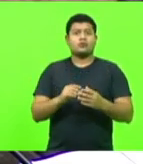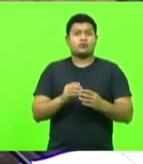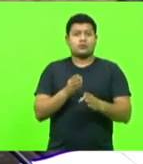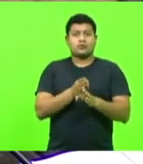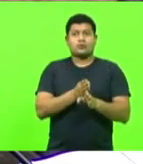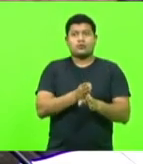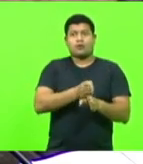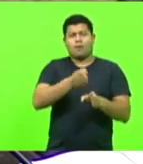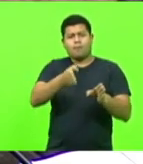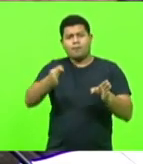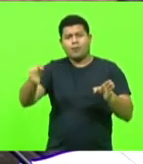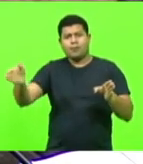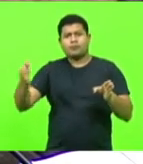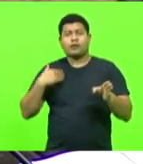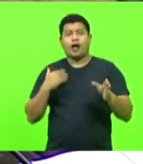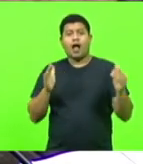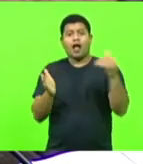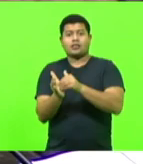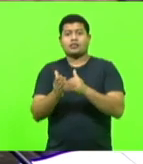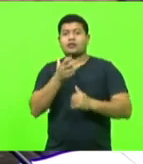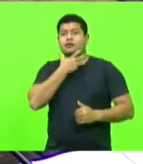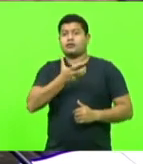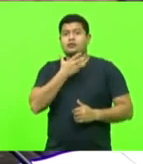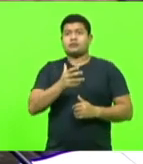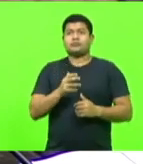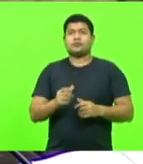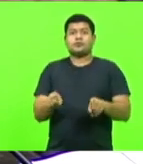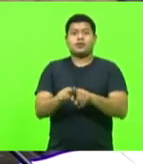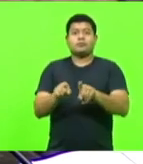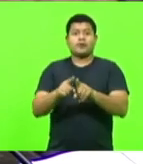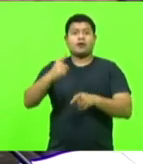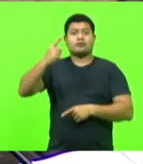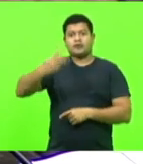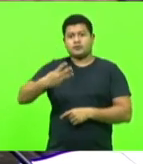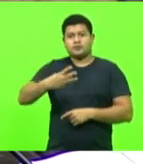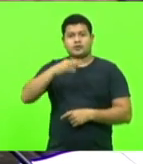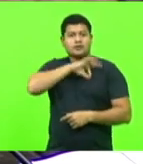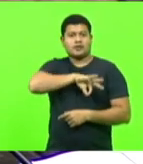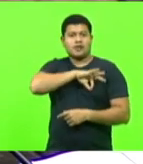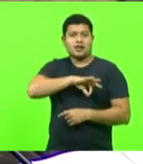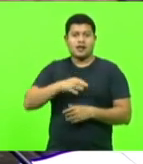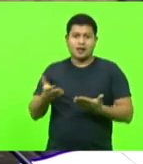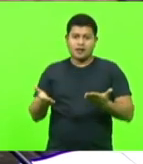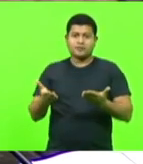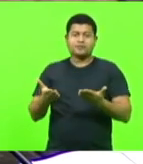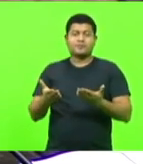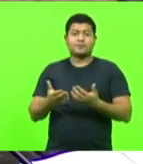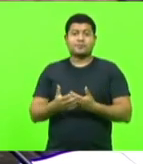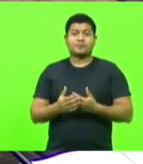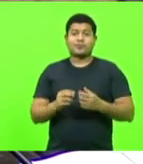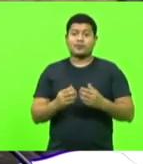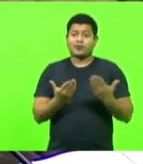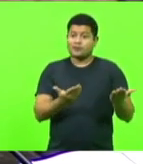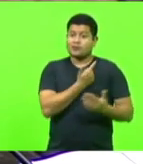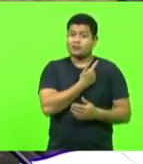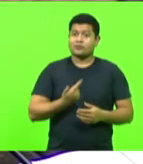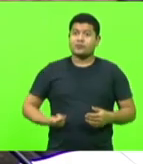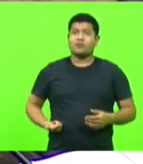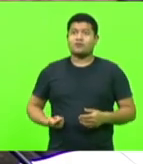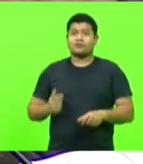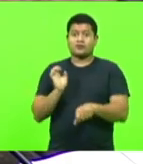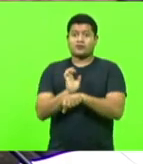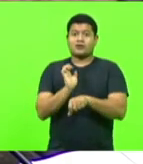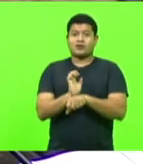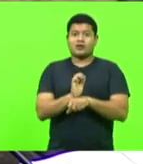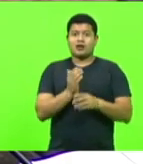mil reais por mês até dezembro, incluindo o 13º salário. Ou seja, o Estado vai pagar, o Estado não, porque o Estado